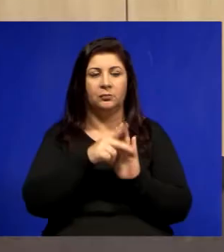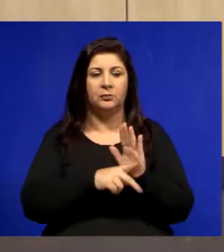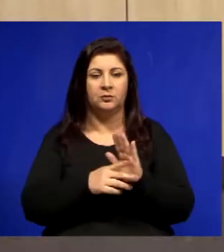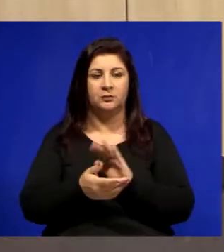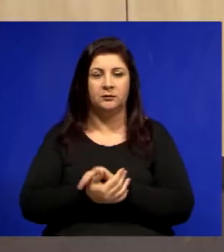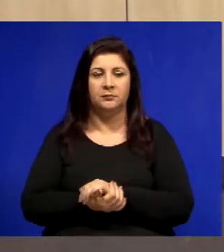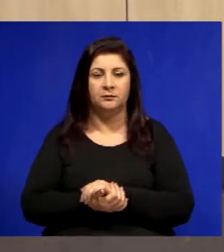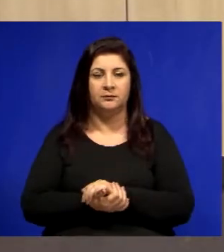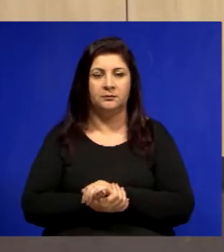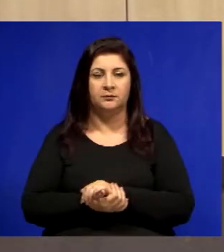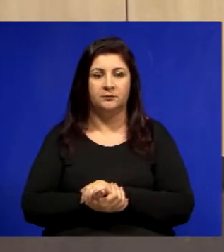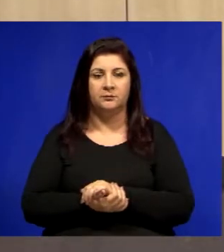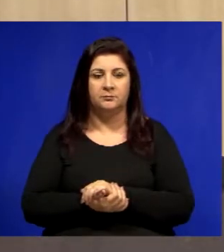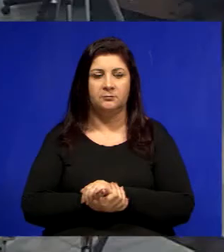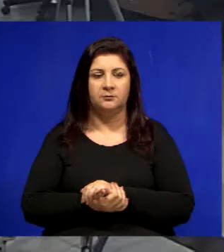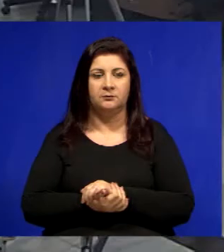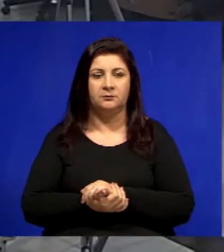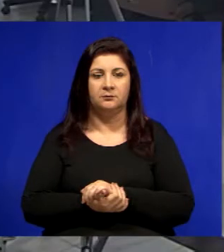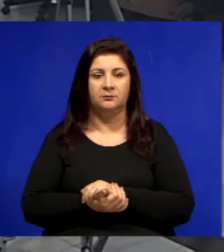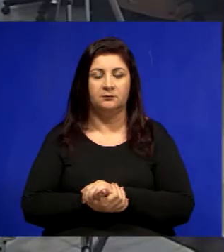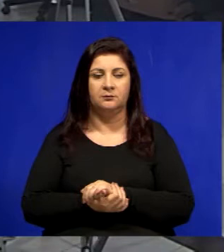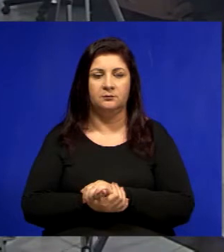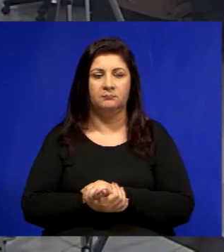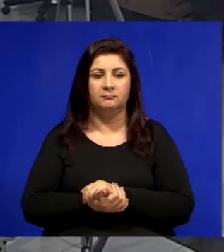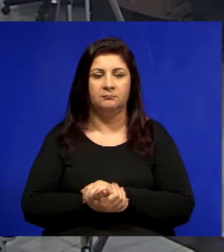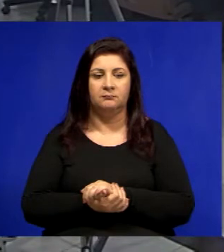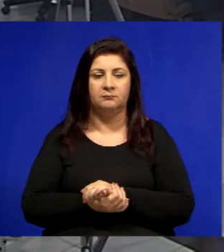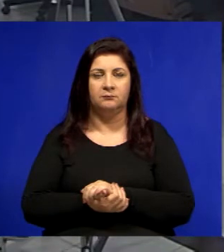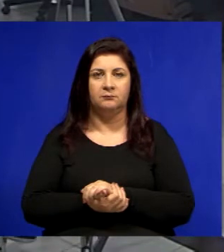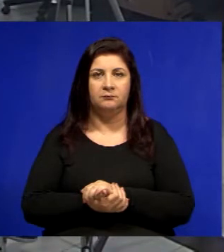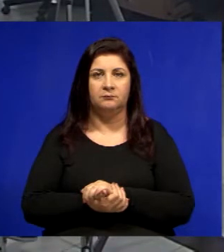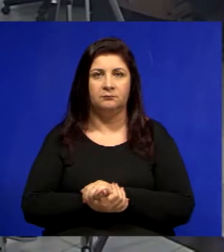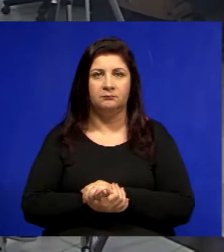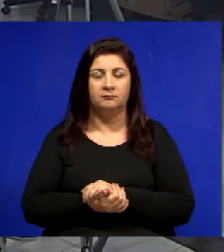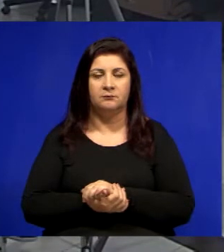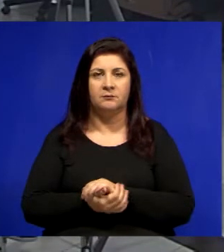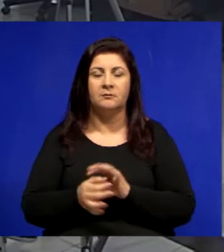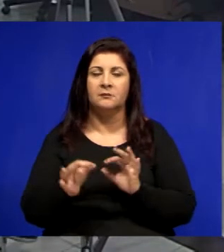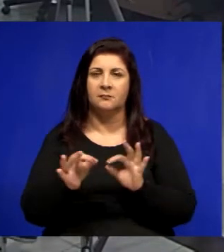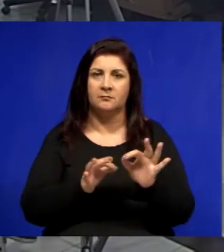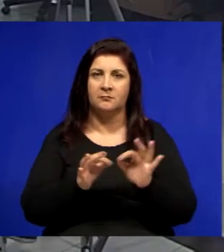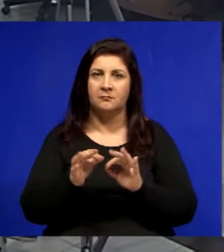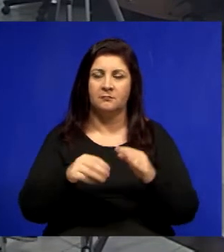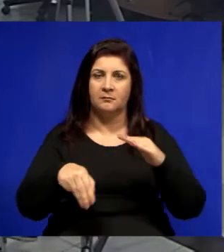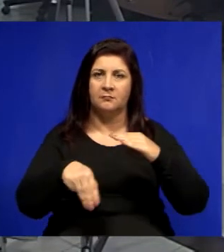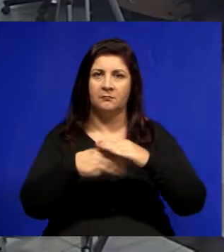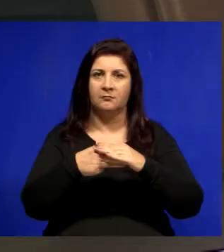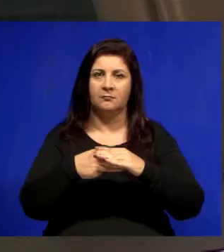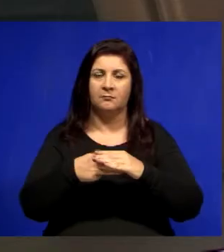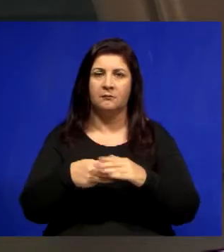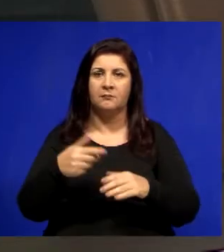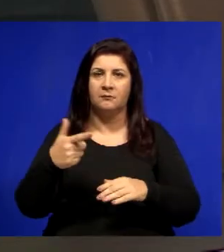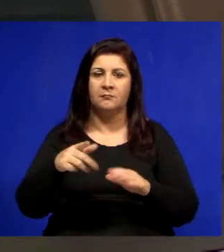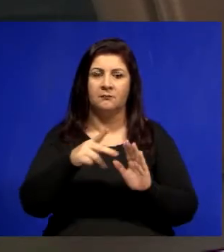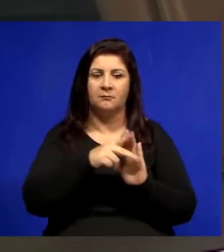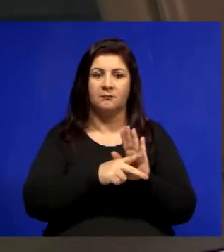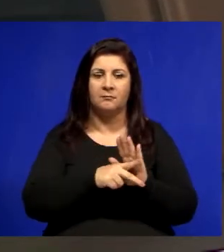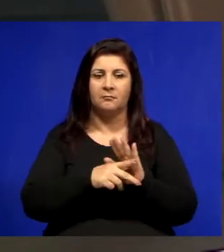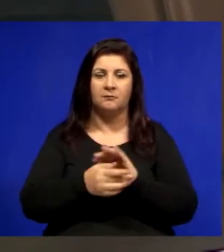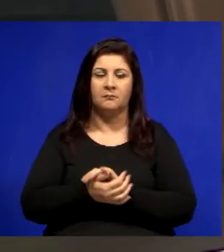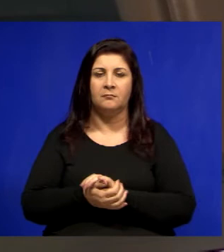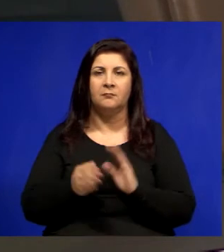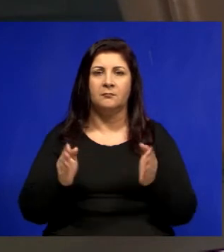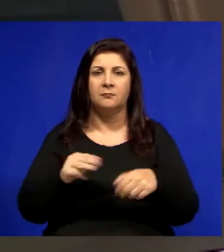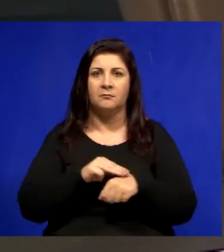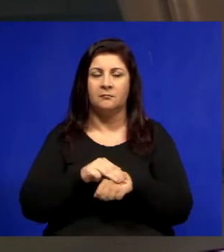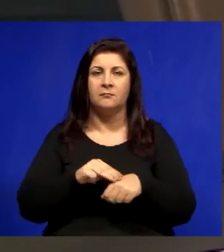Senhora Presidente, só questão de ordem. Nós estamos aí preparando uma emenda para o projeto que vai entrar agora em discussão. Já até falei